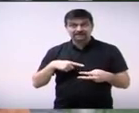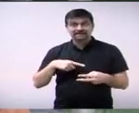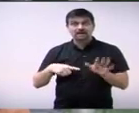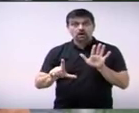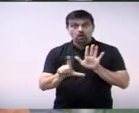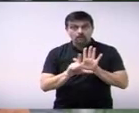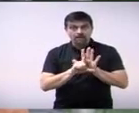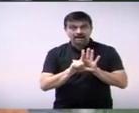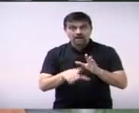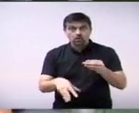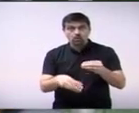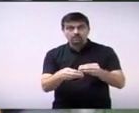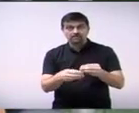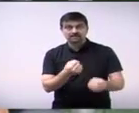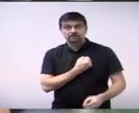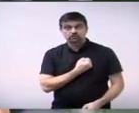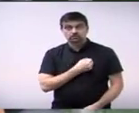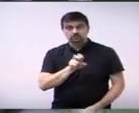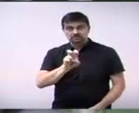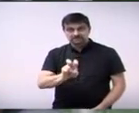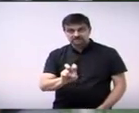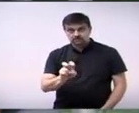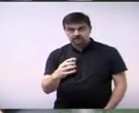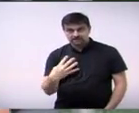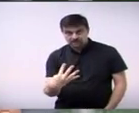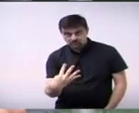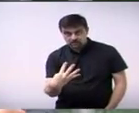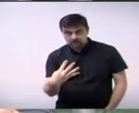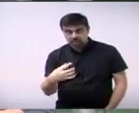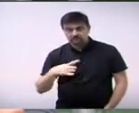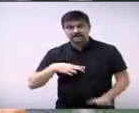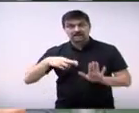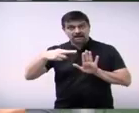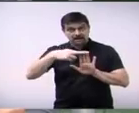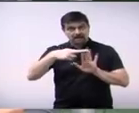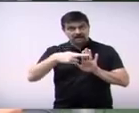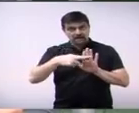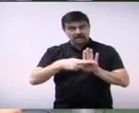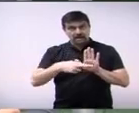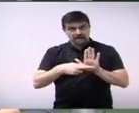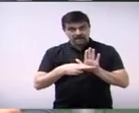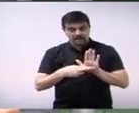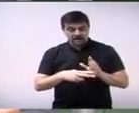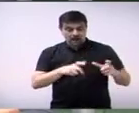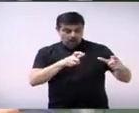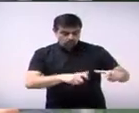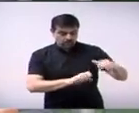54 que regulamenta o uso e ocupação de solo.